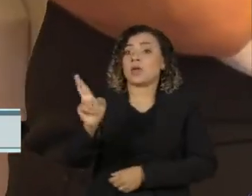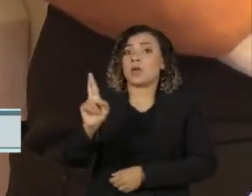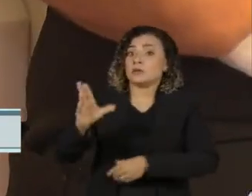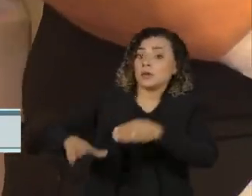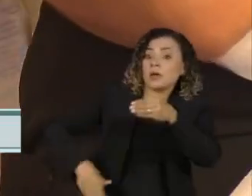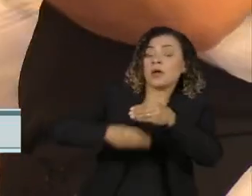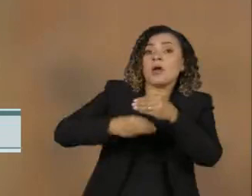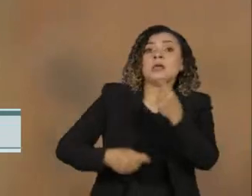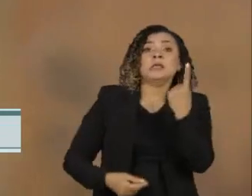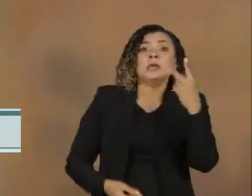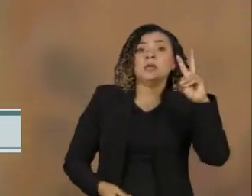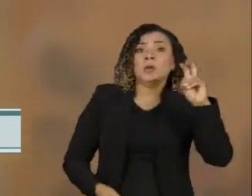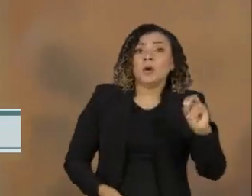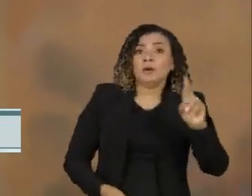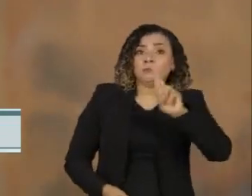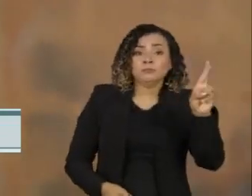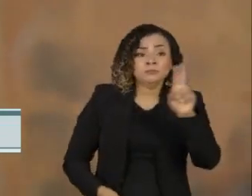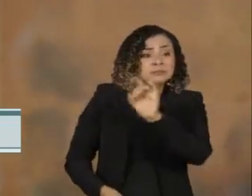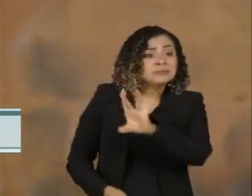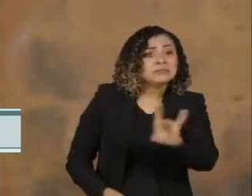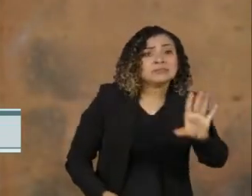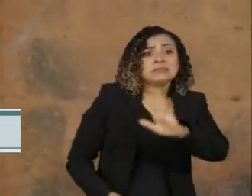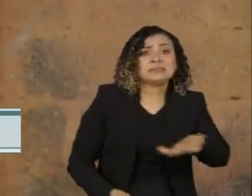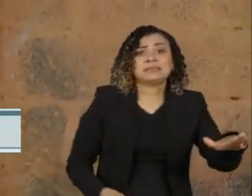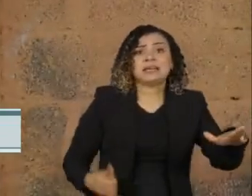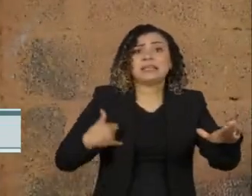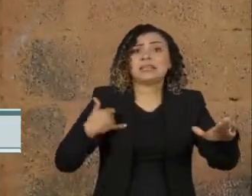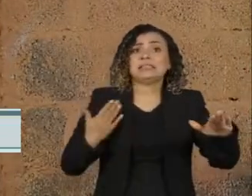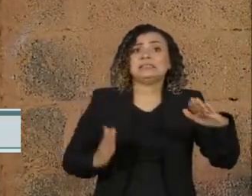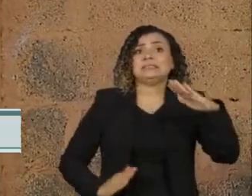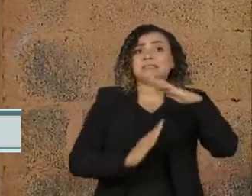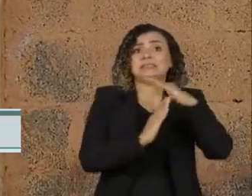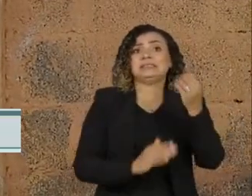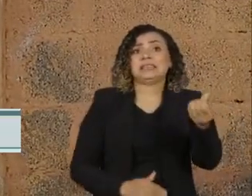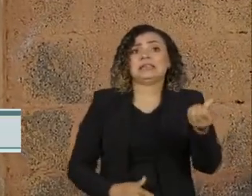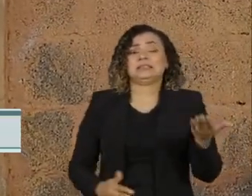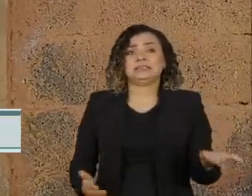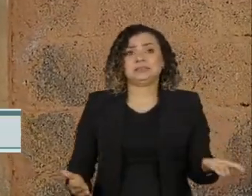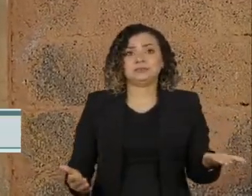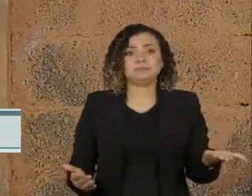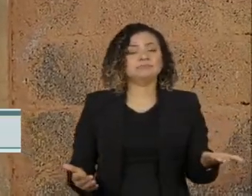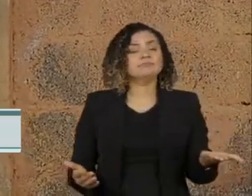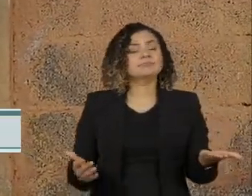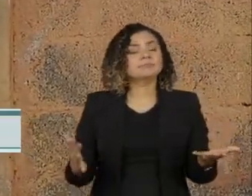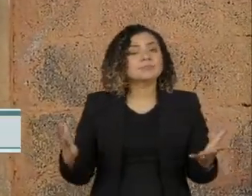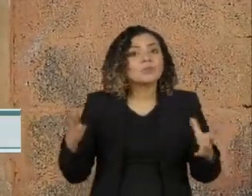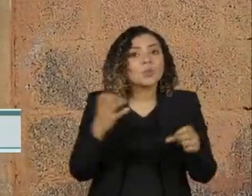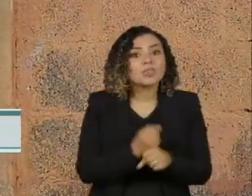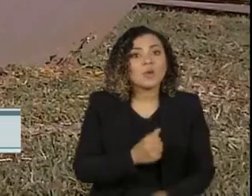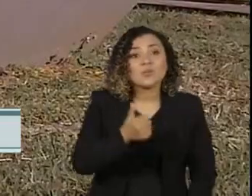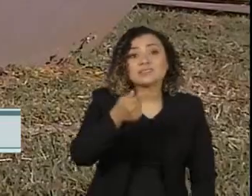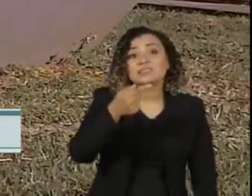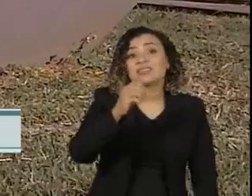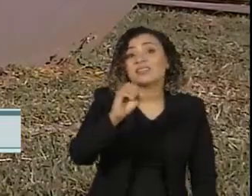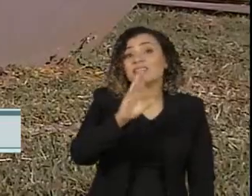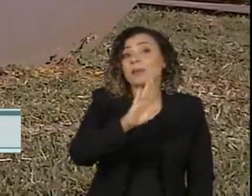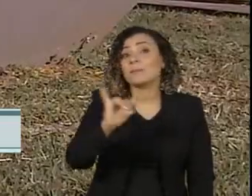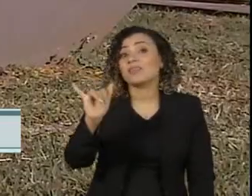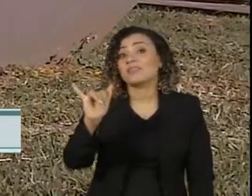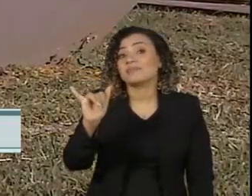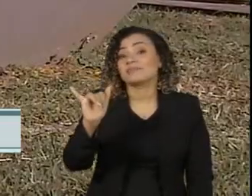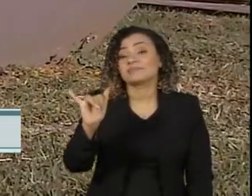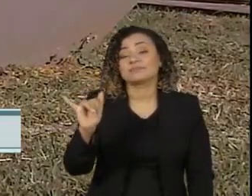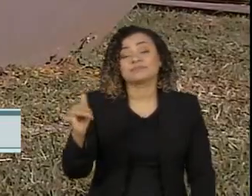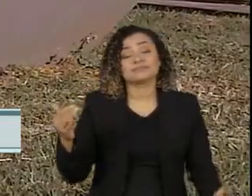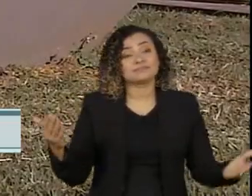adicional de 150 reais por criança de até 6 anos de idade. Somente aí são 70 bilhões. A lista é